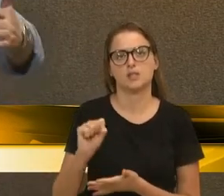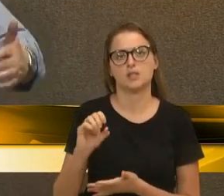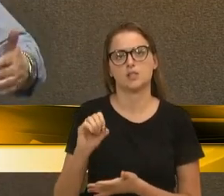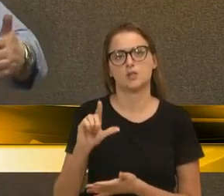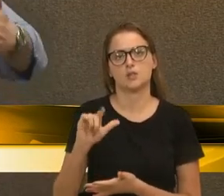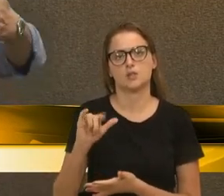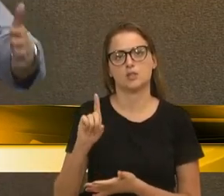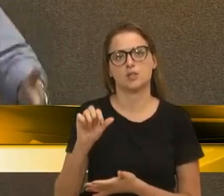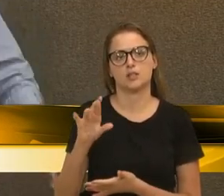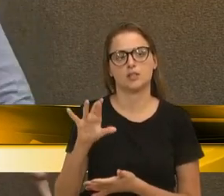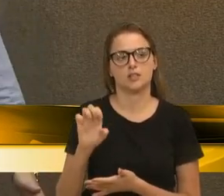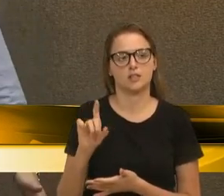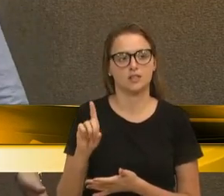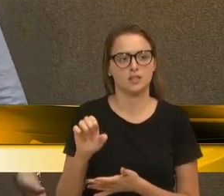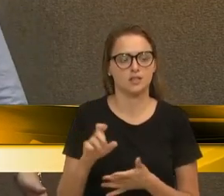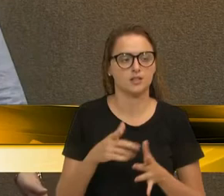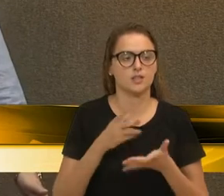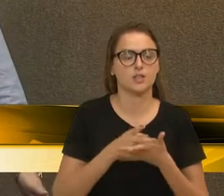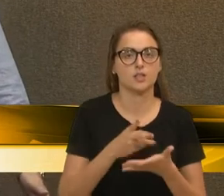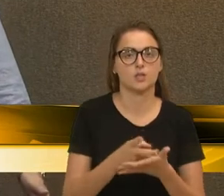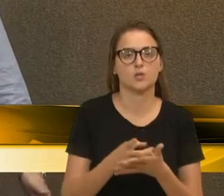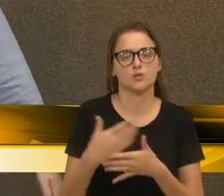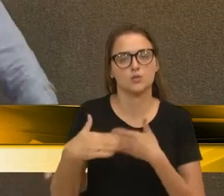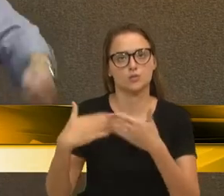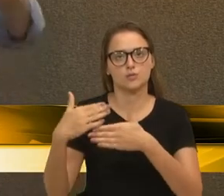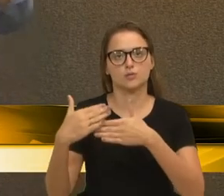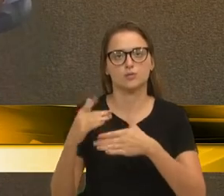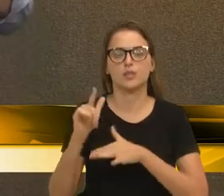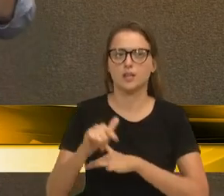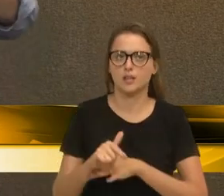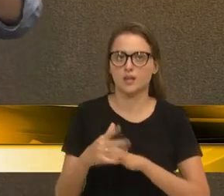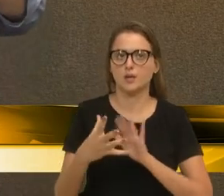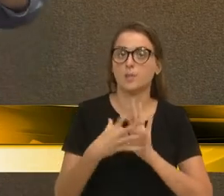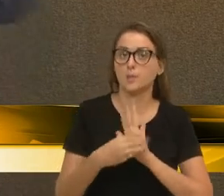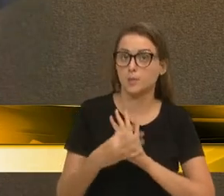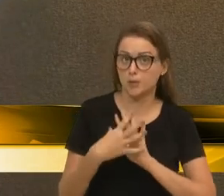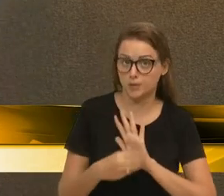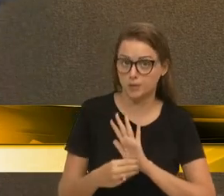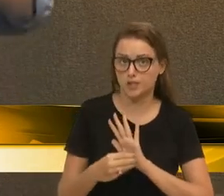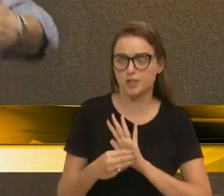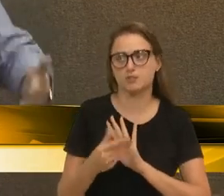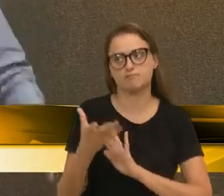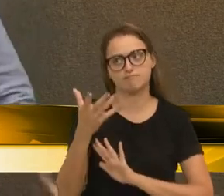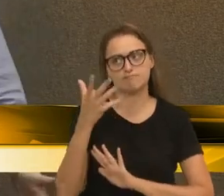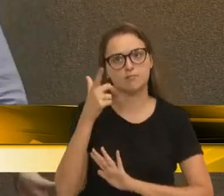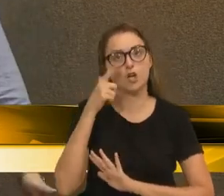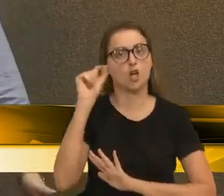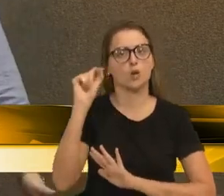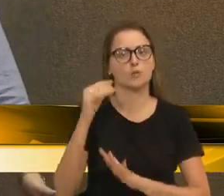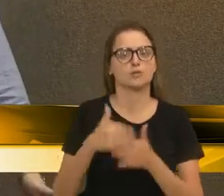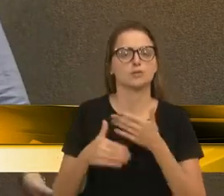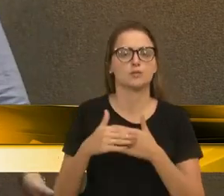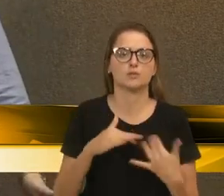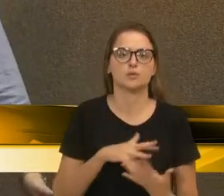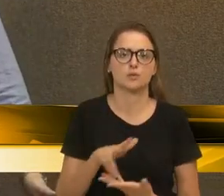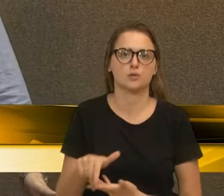que garante esse sistema, como ele foi construído, e ele é um modelo vitorioso no mundo inteiro.